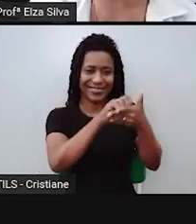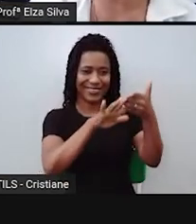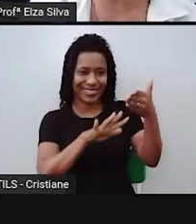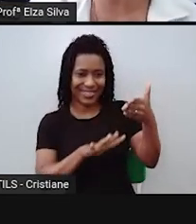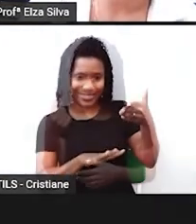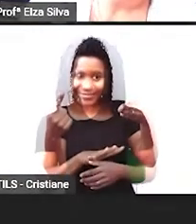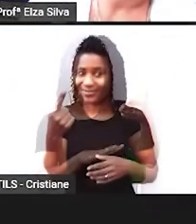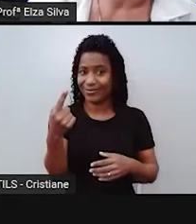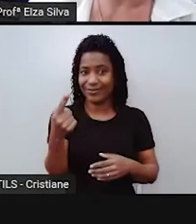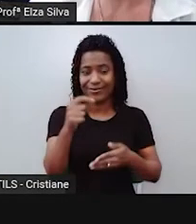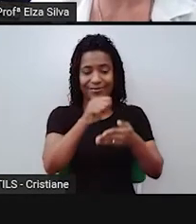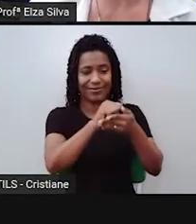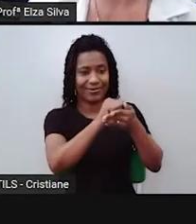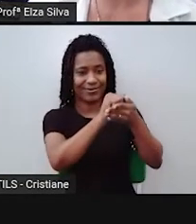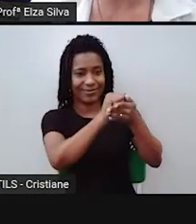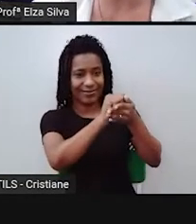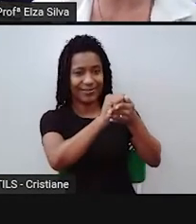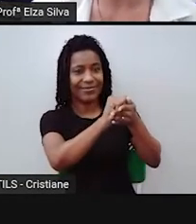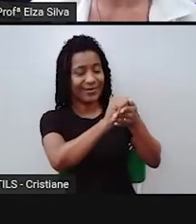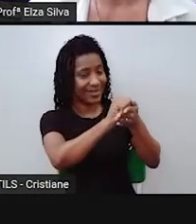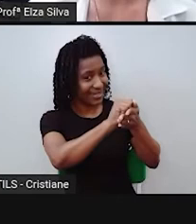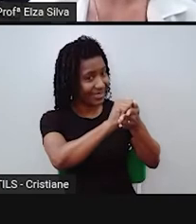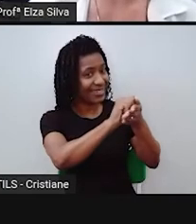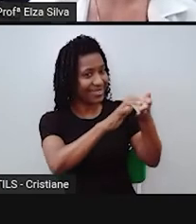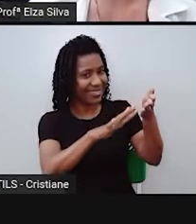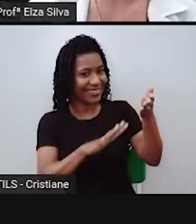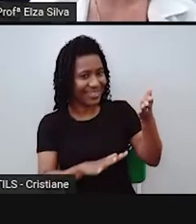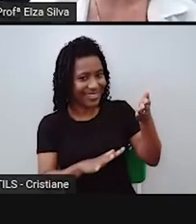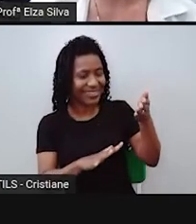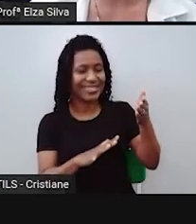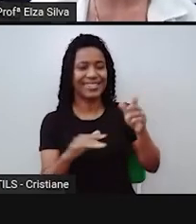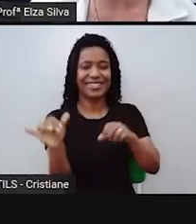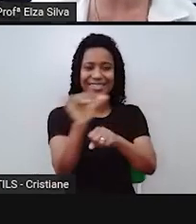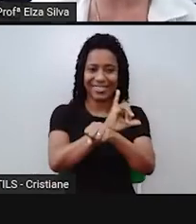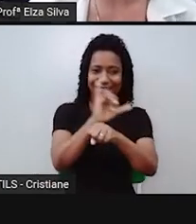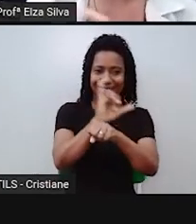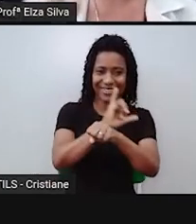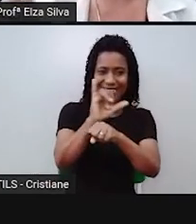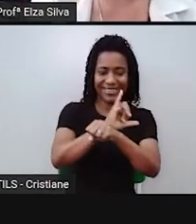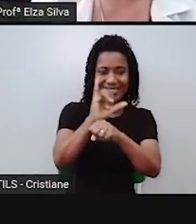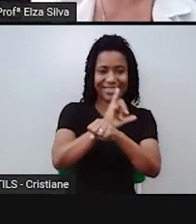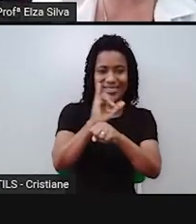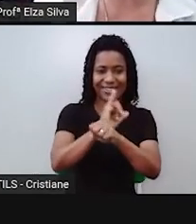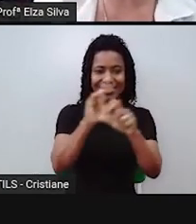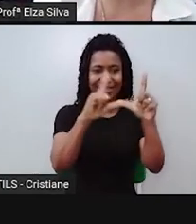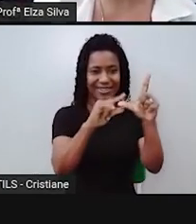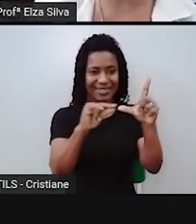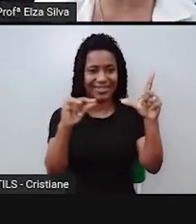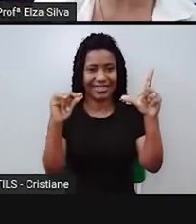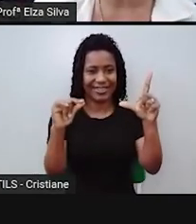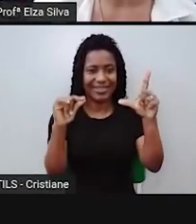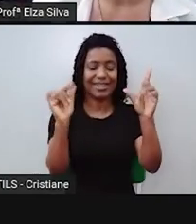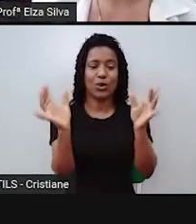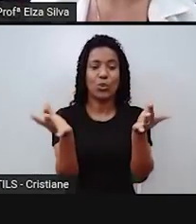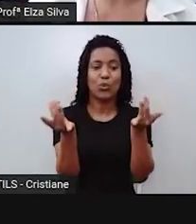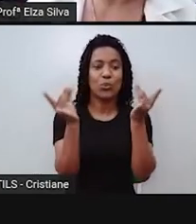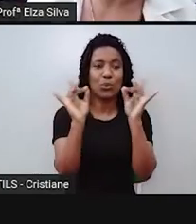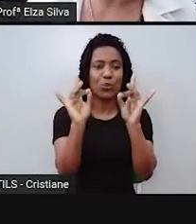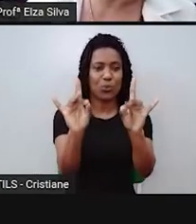interativa. Lembrando sempre que essa atividade interativa, o link de acesso a ela,